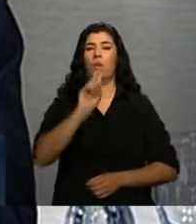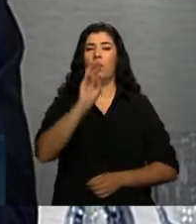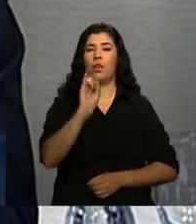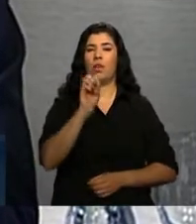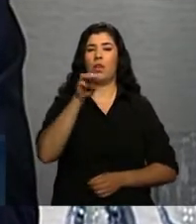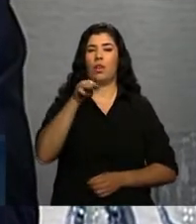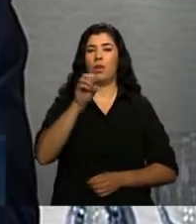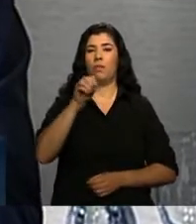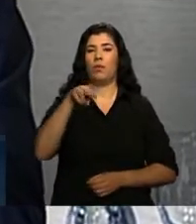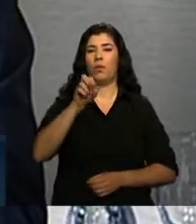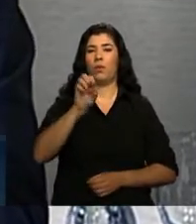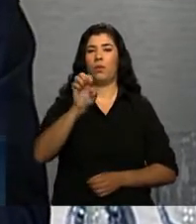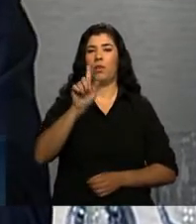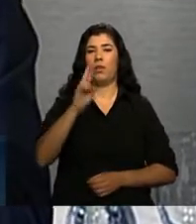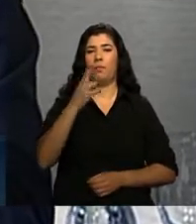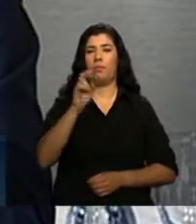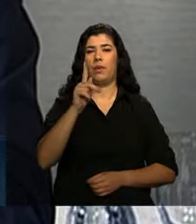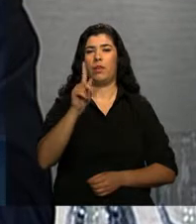NAT,